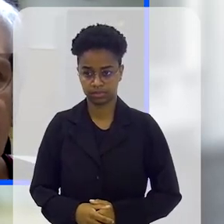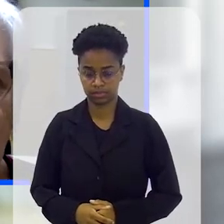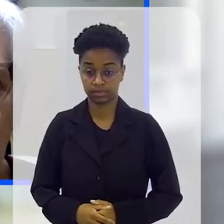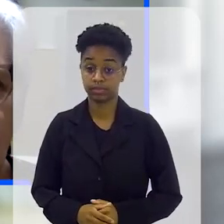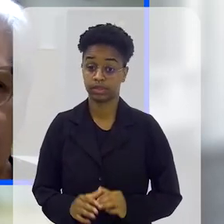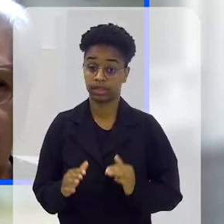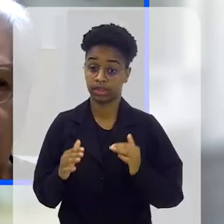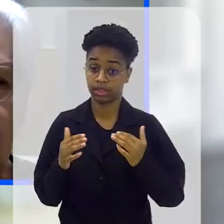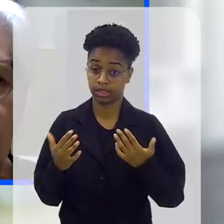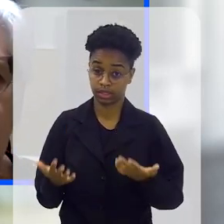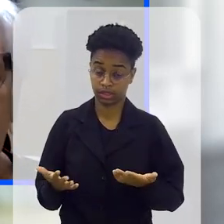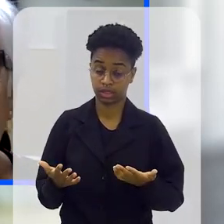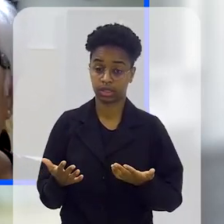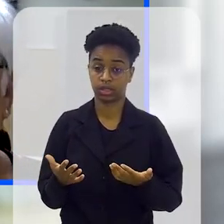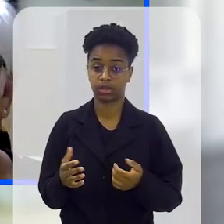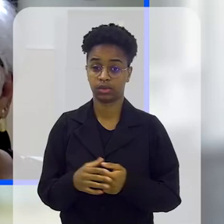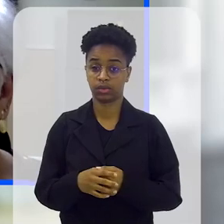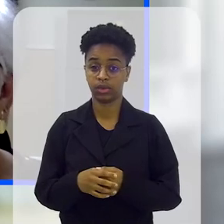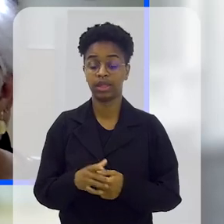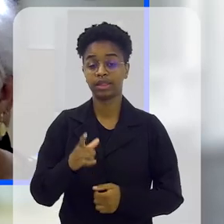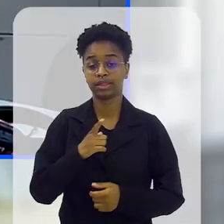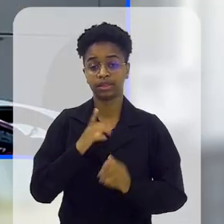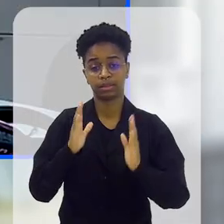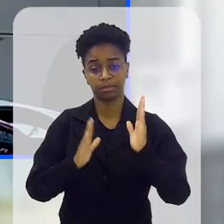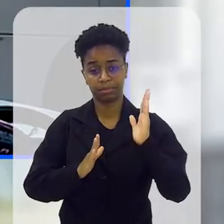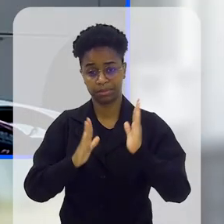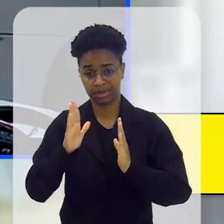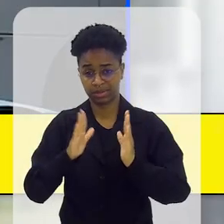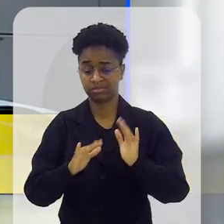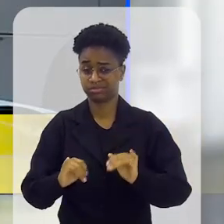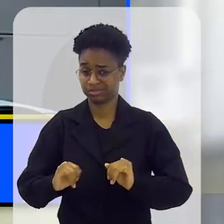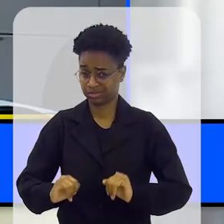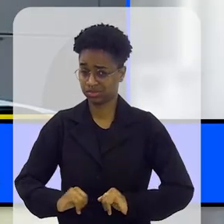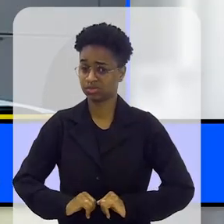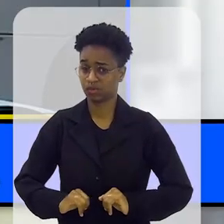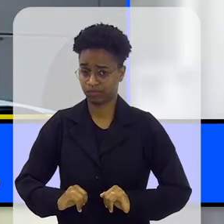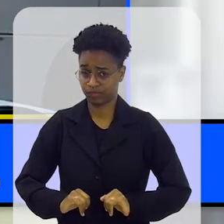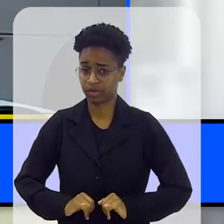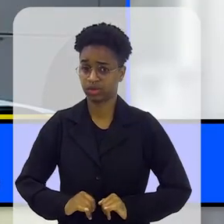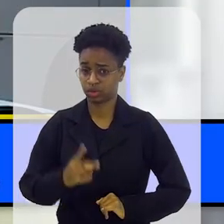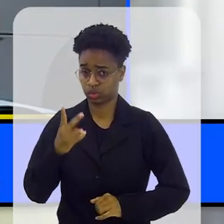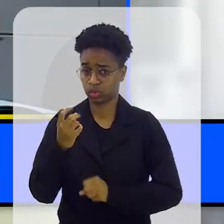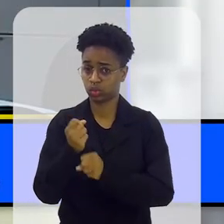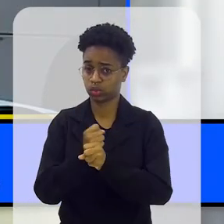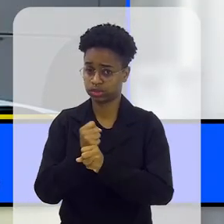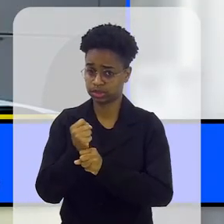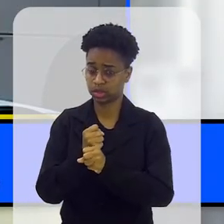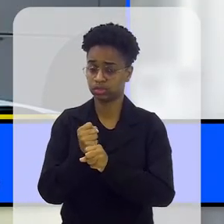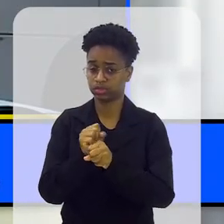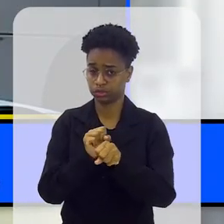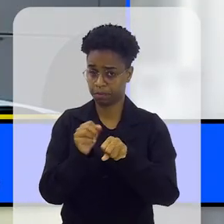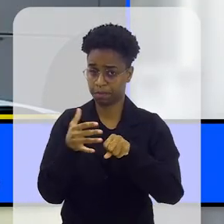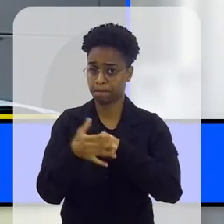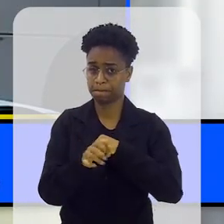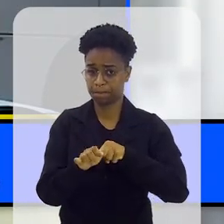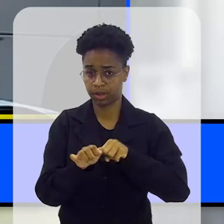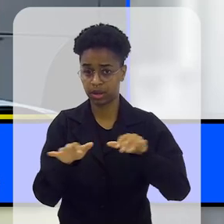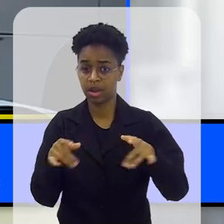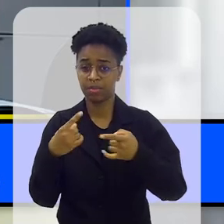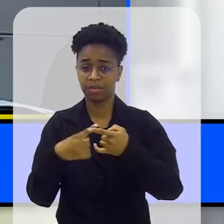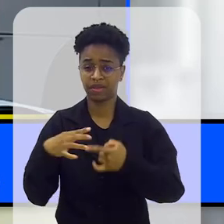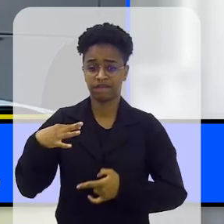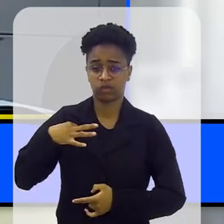Então, Rafael, nós tivemos um momento muito sofrido durante esses dois anos de pandemia.